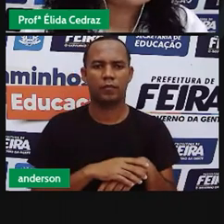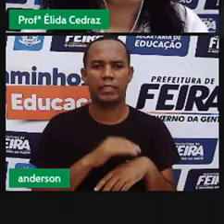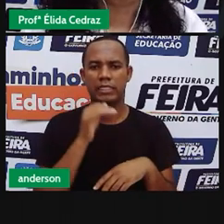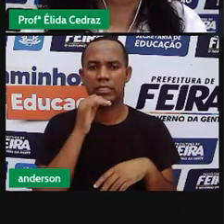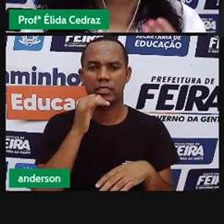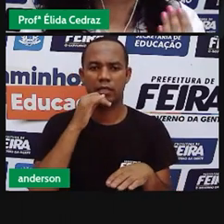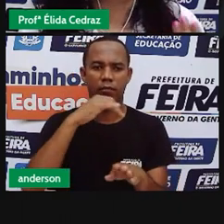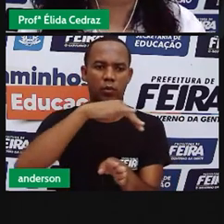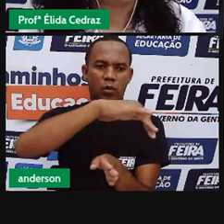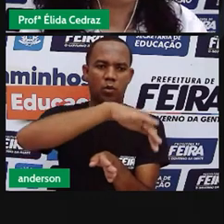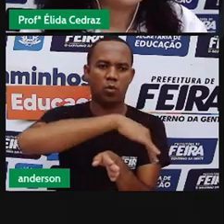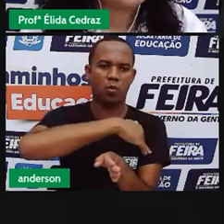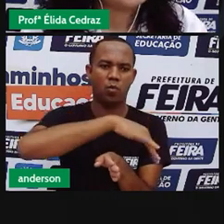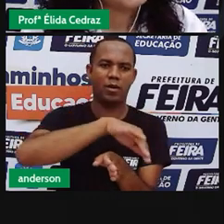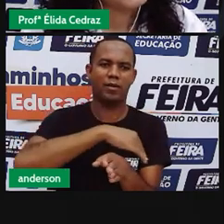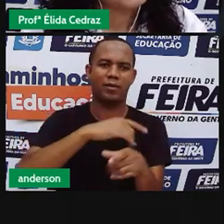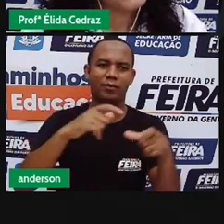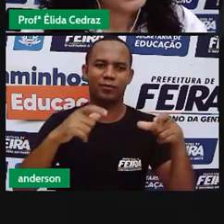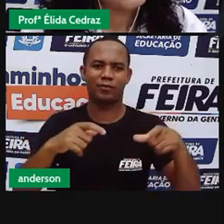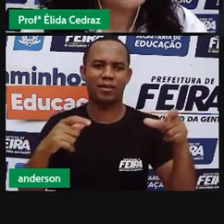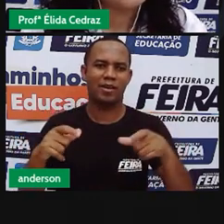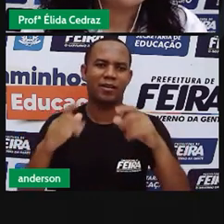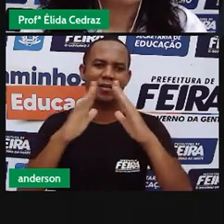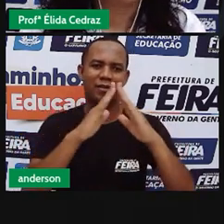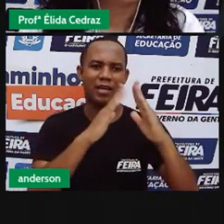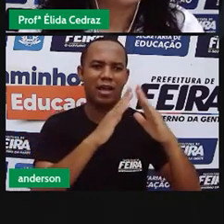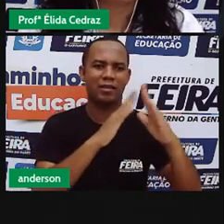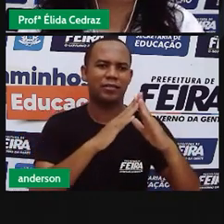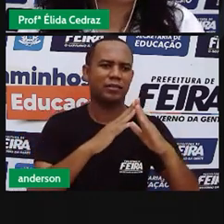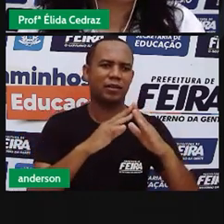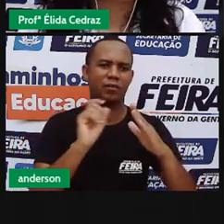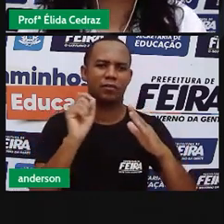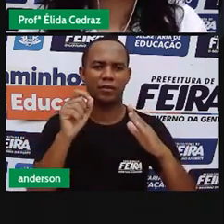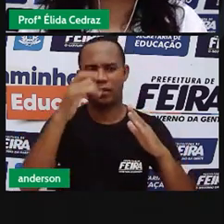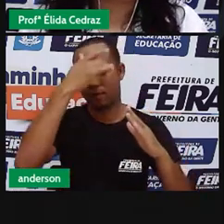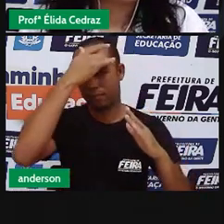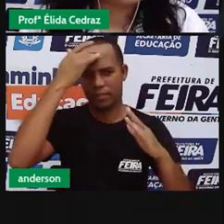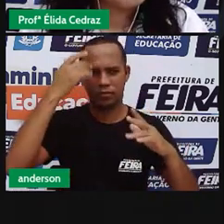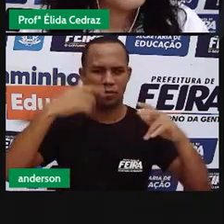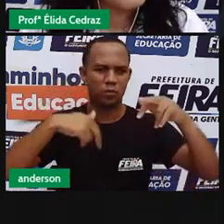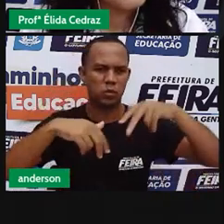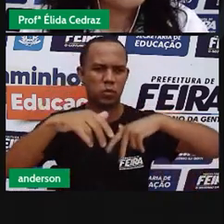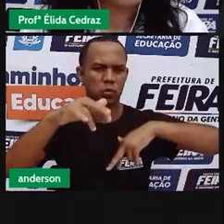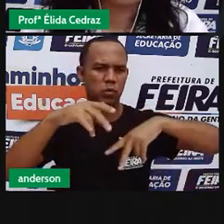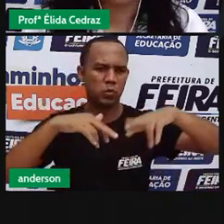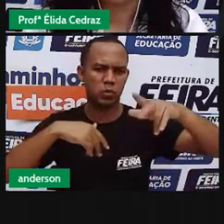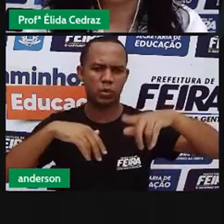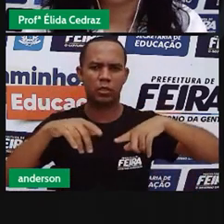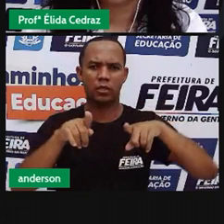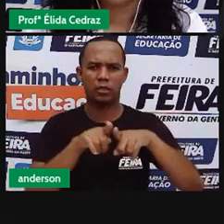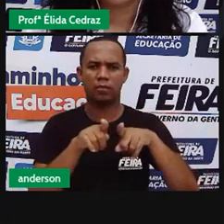Nas ruas que são de bairros residenciais, as pessoas transitam mais.